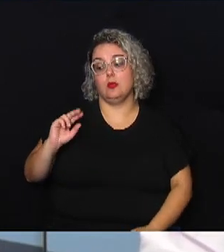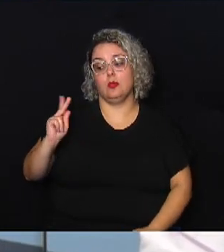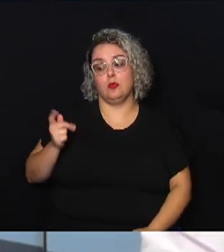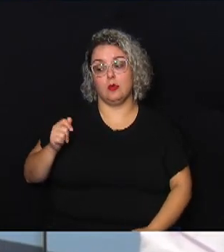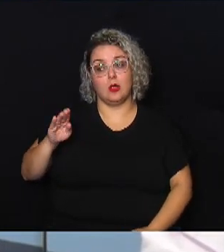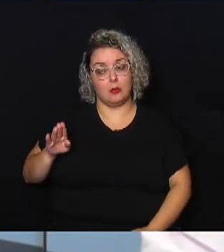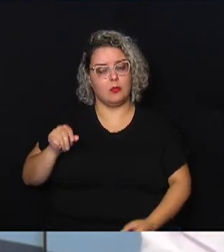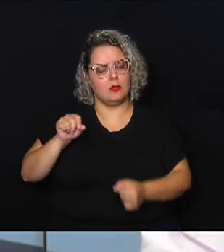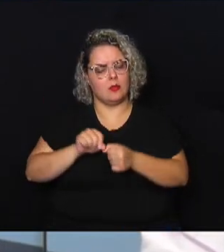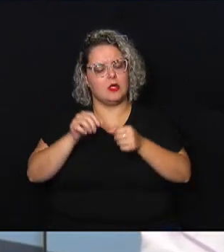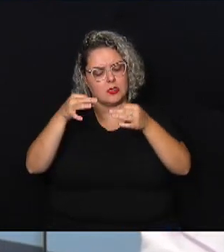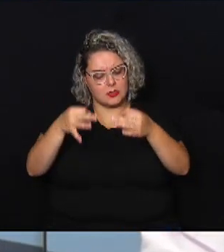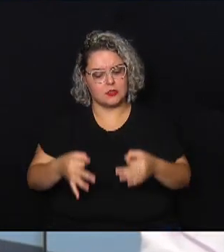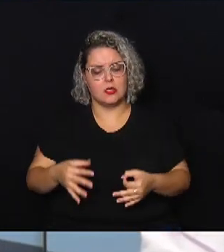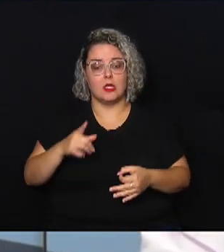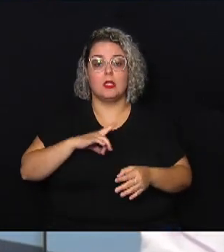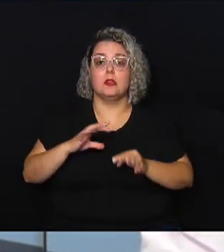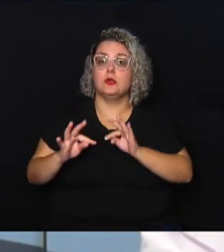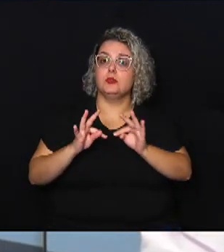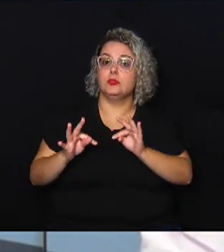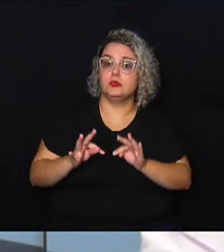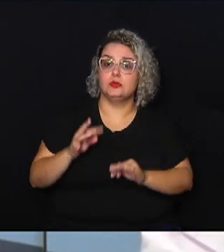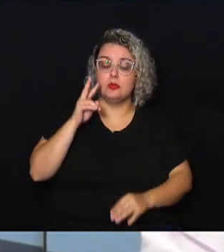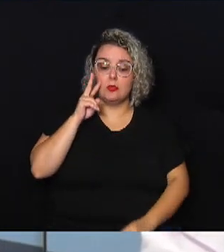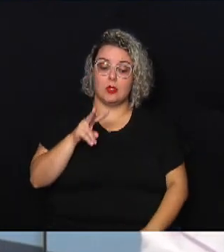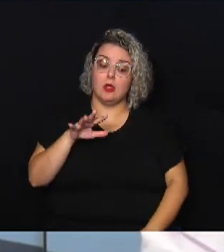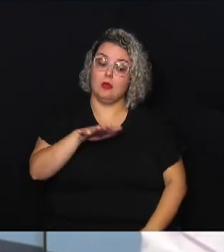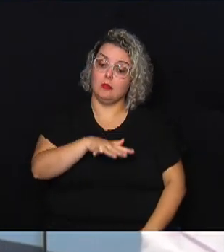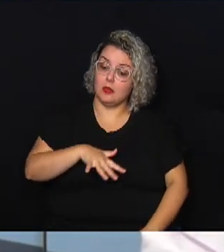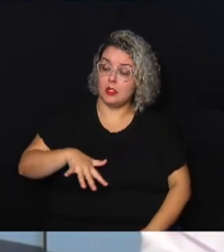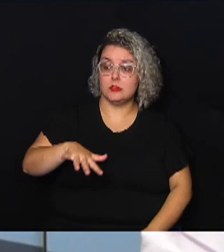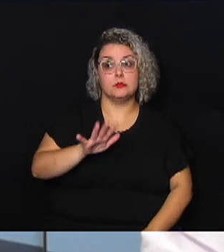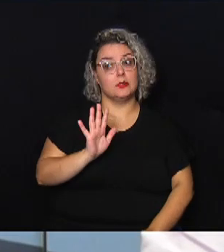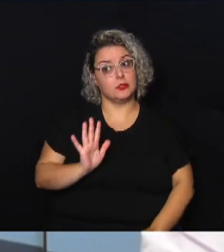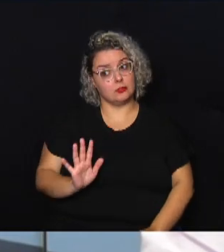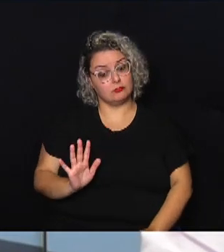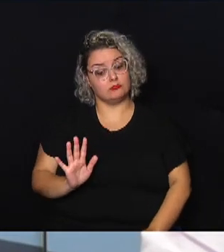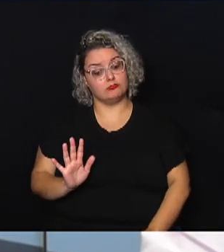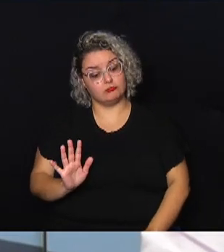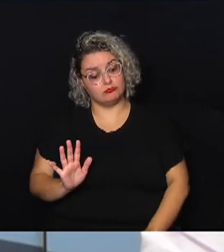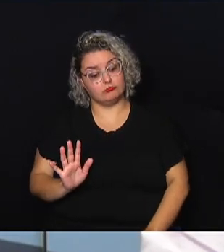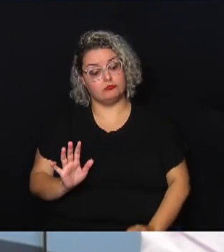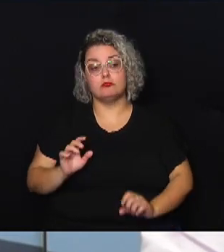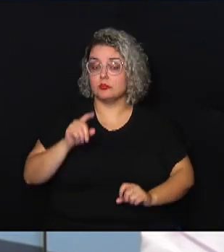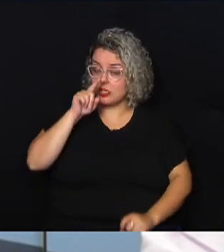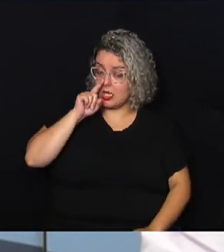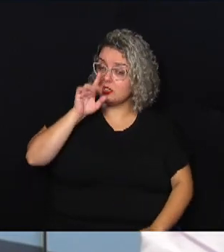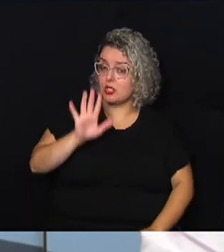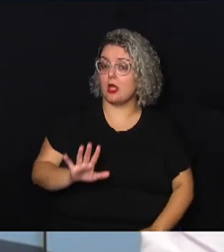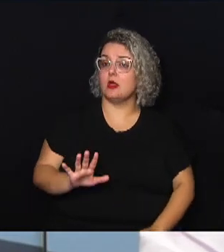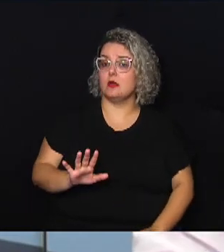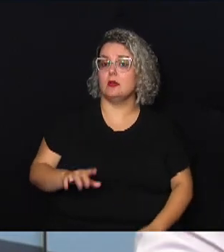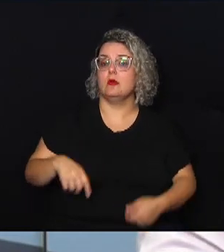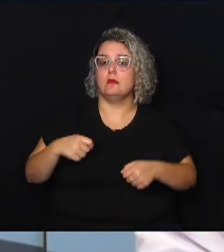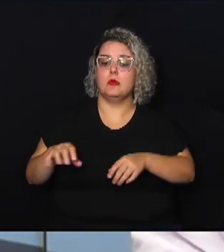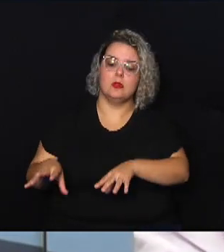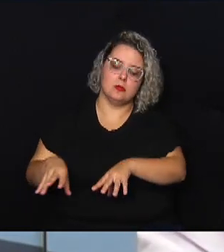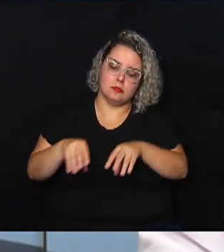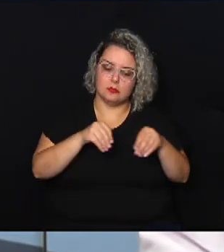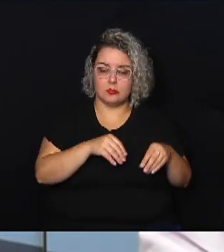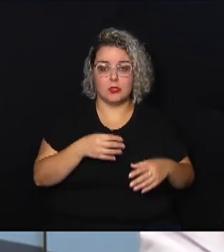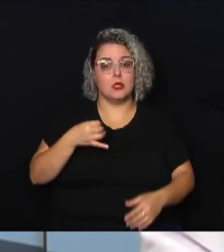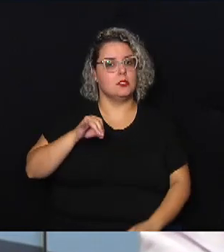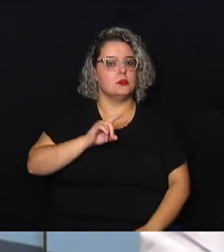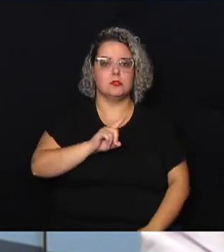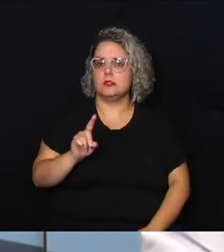tem os técnicos que veem, olha, essa região é uma região de risco, nós temos que remover, senão não